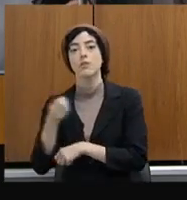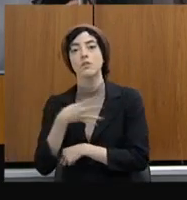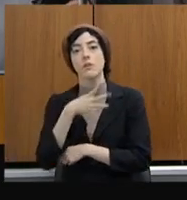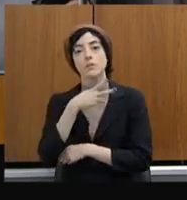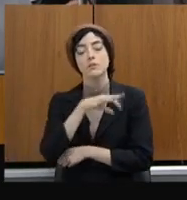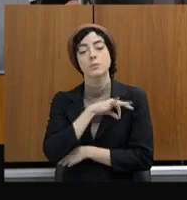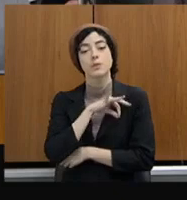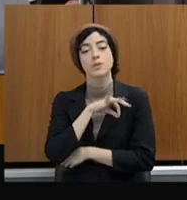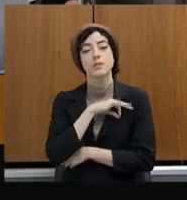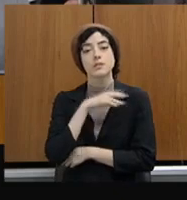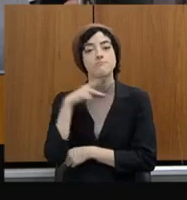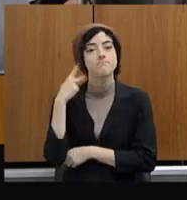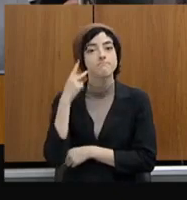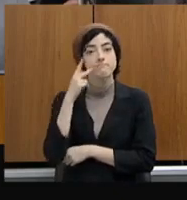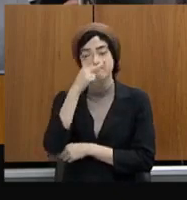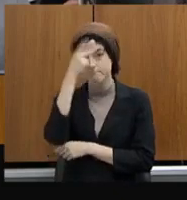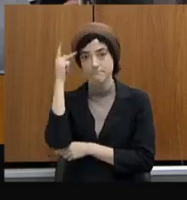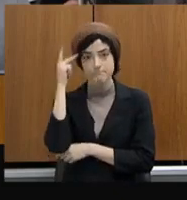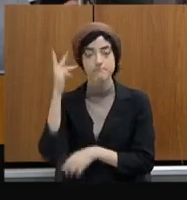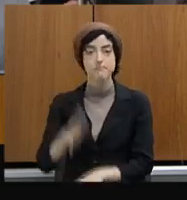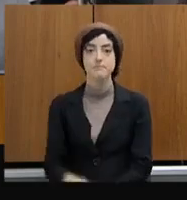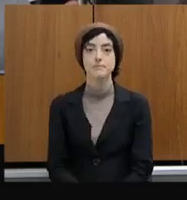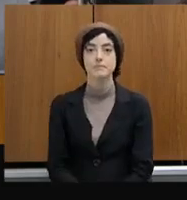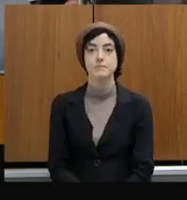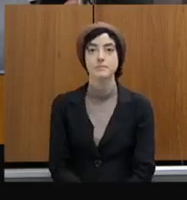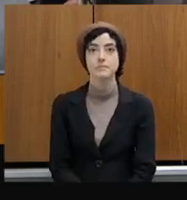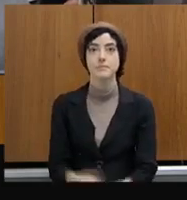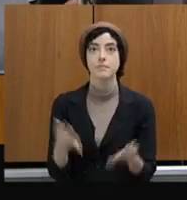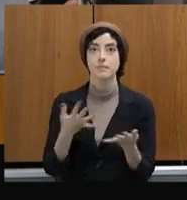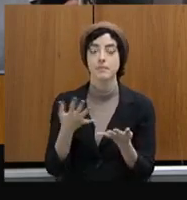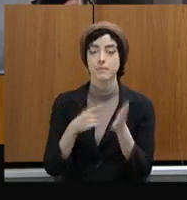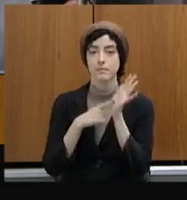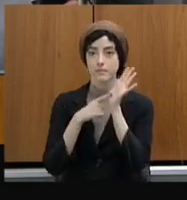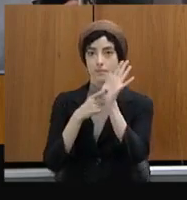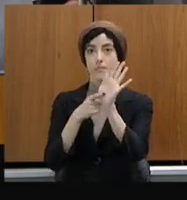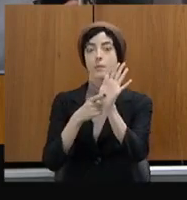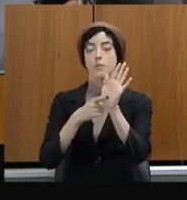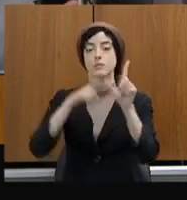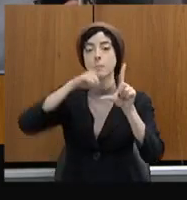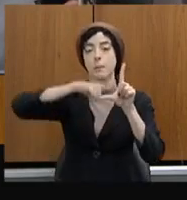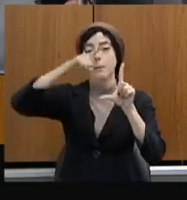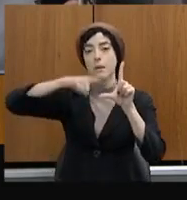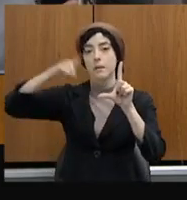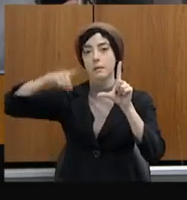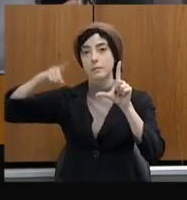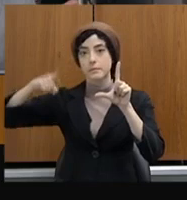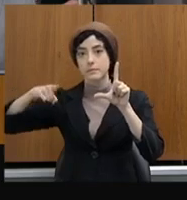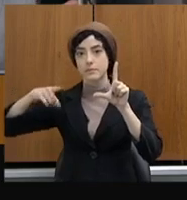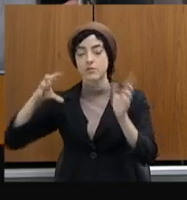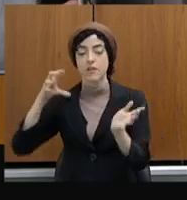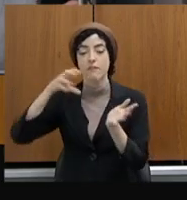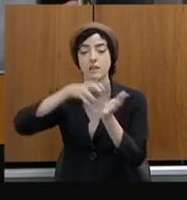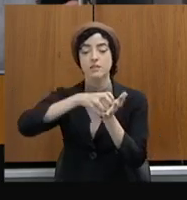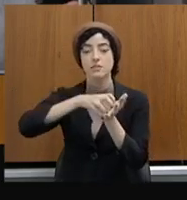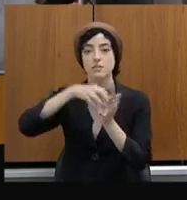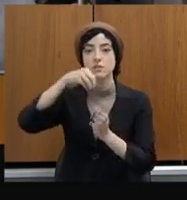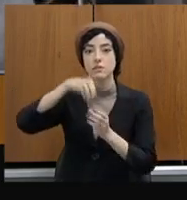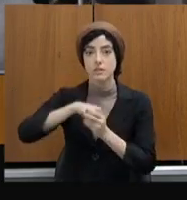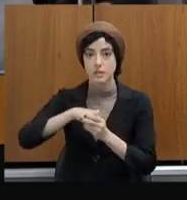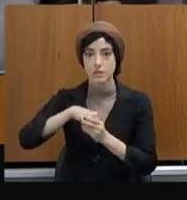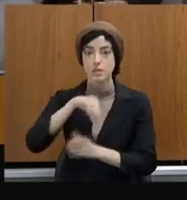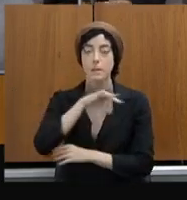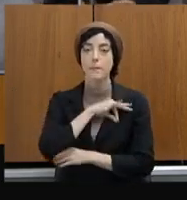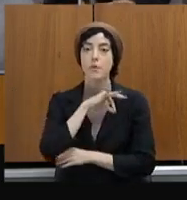Aqui a evolução do nosso efetivo, da polícia civil, nos últimos anos. destaco